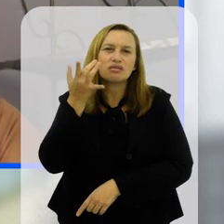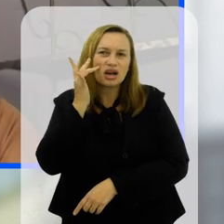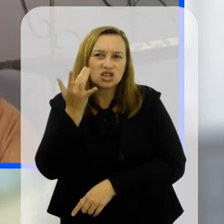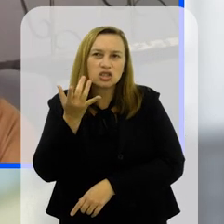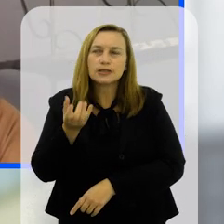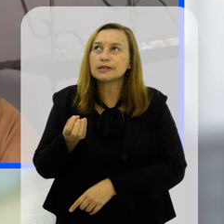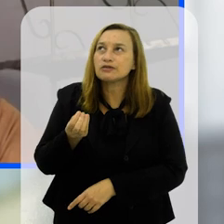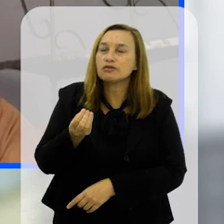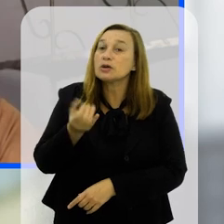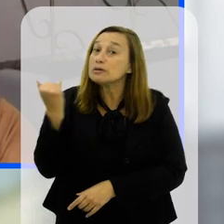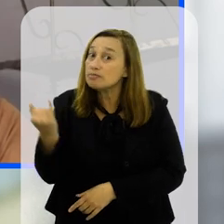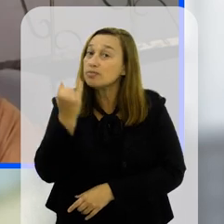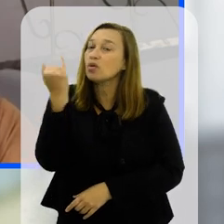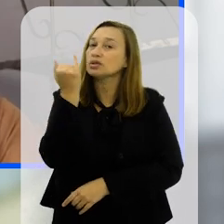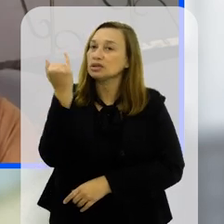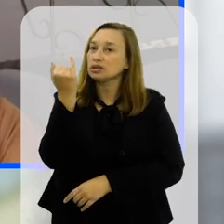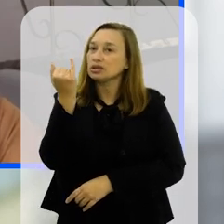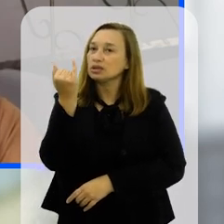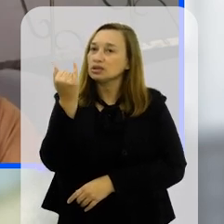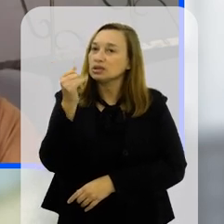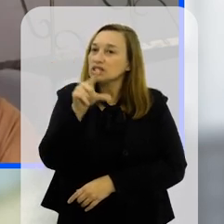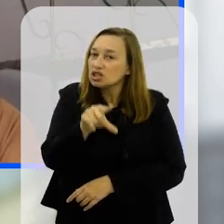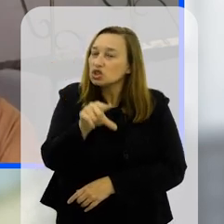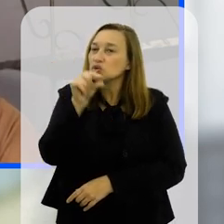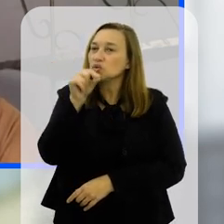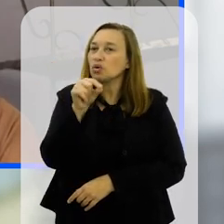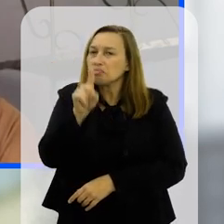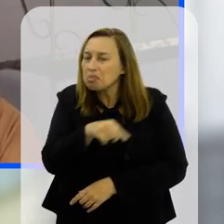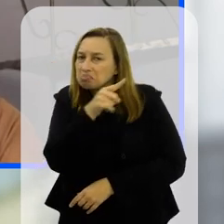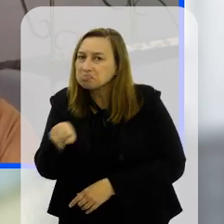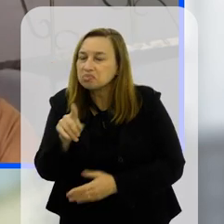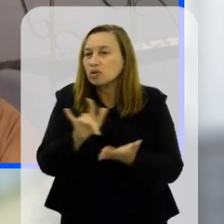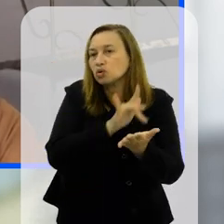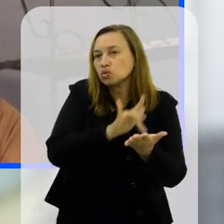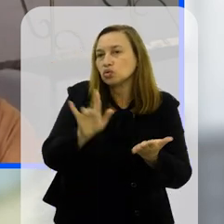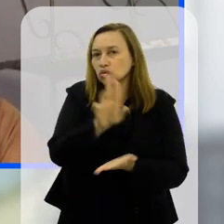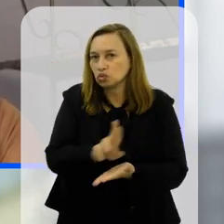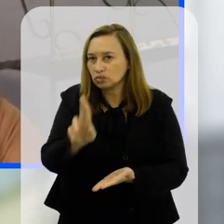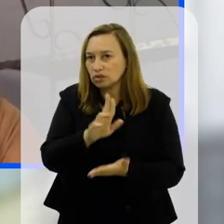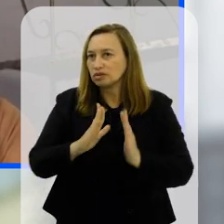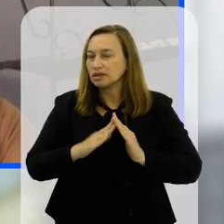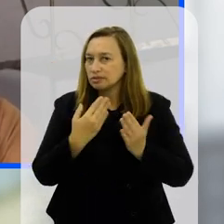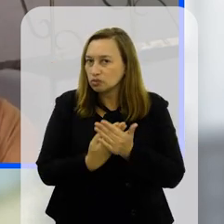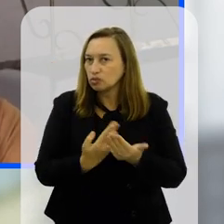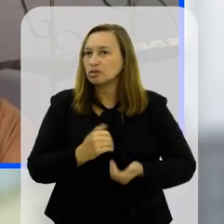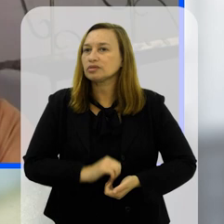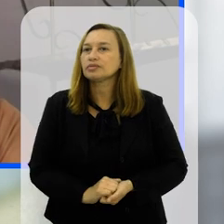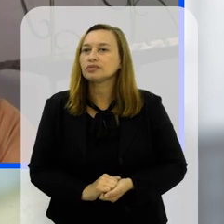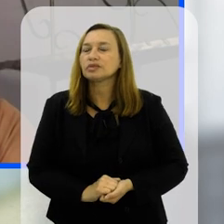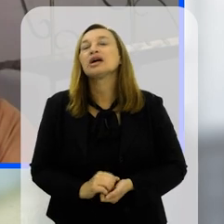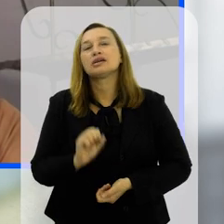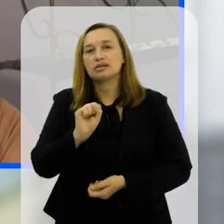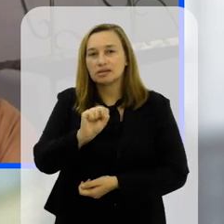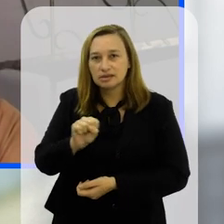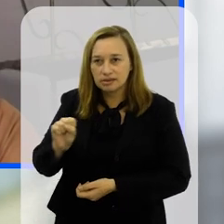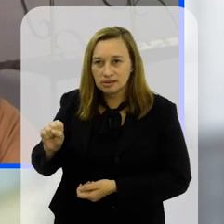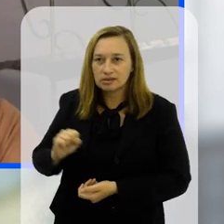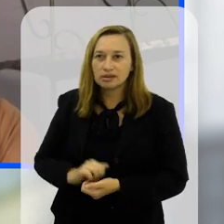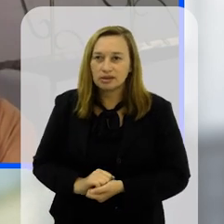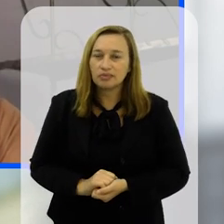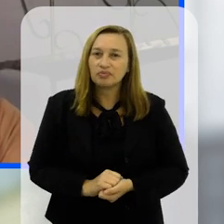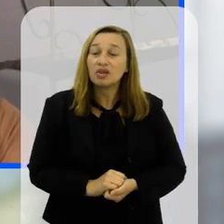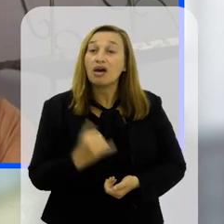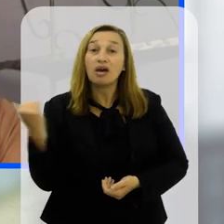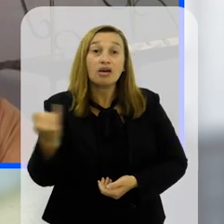você acha que foi realmente importante tomar essa decisão aí pra proibir o uso de celular nas escolas? Sim, com certeza